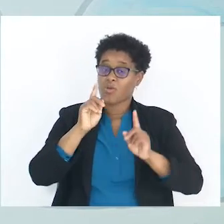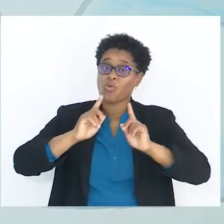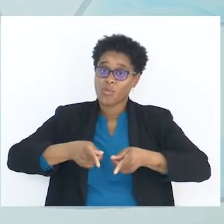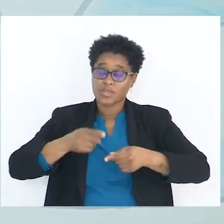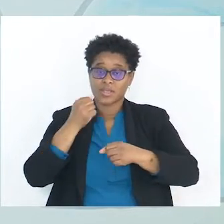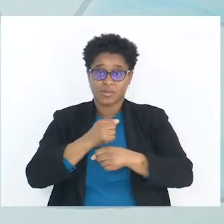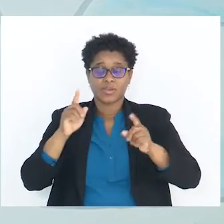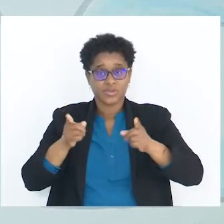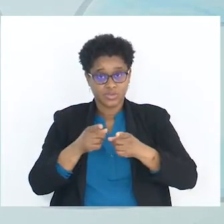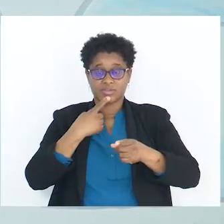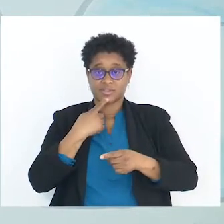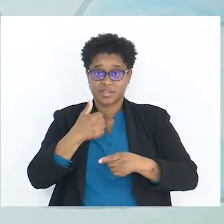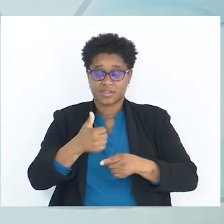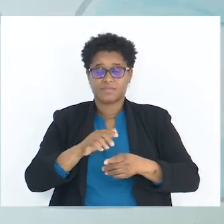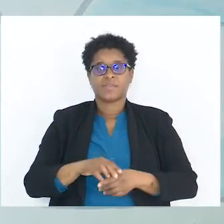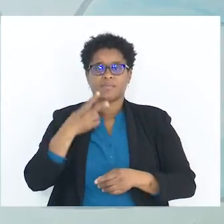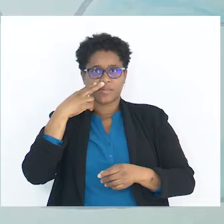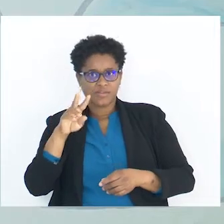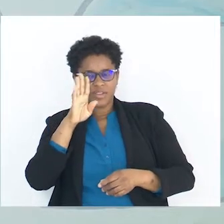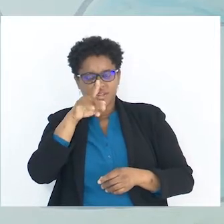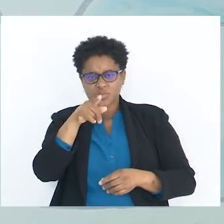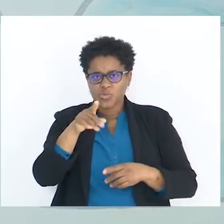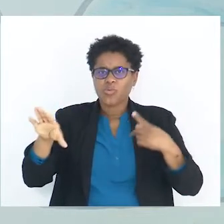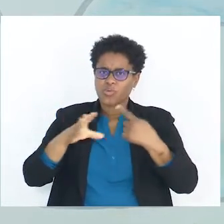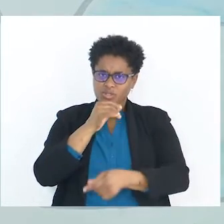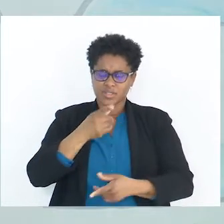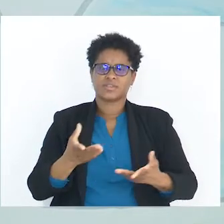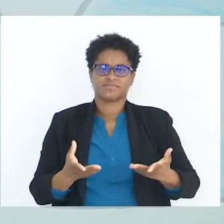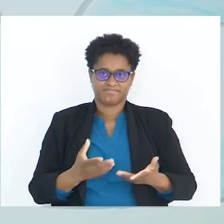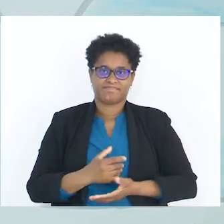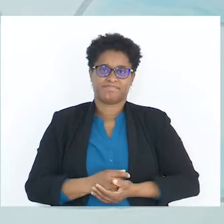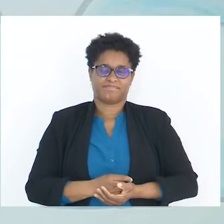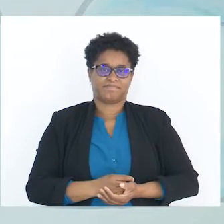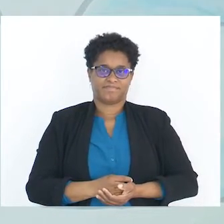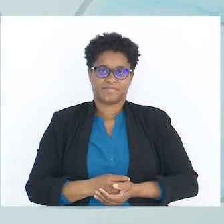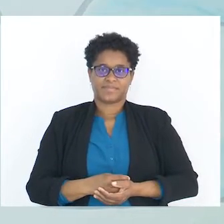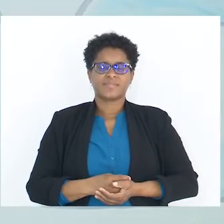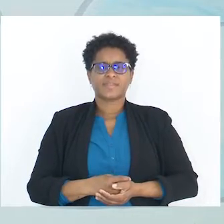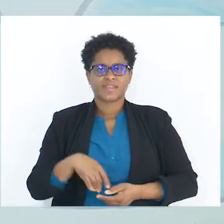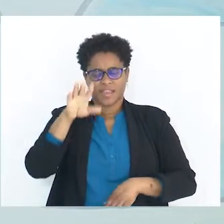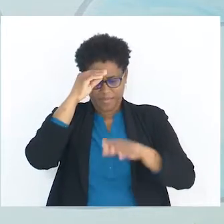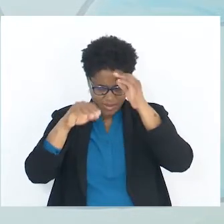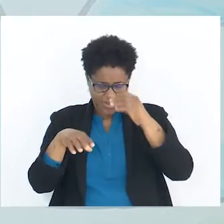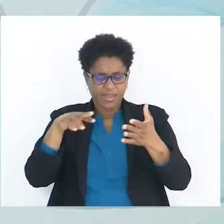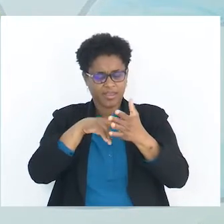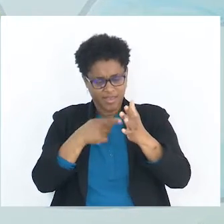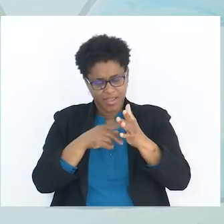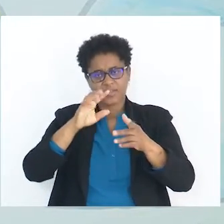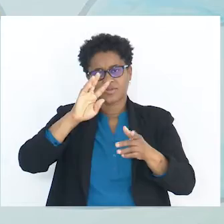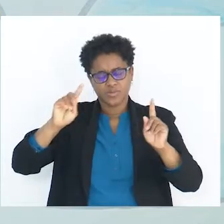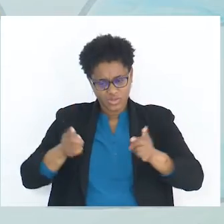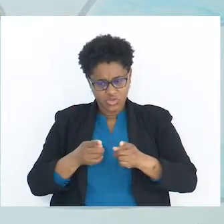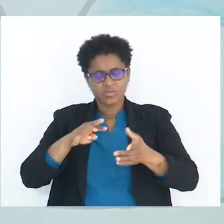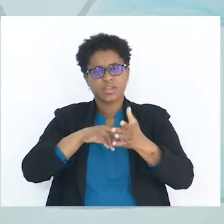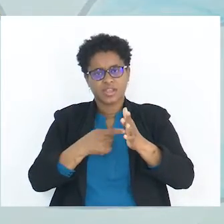começar a trabalhar. Reduzindo. Ok? E para ver se tu conseguiste, de facto, apanhar a técnica do